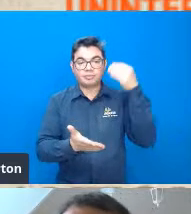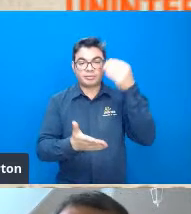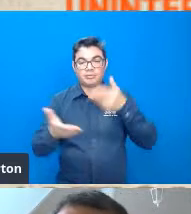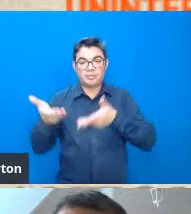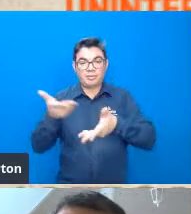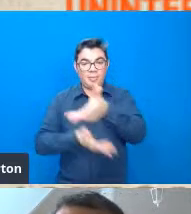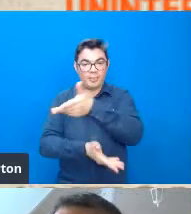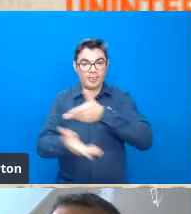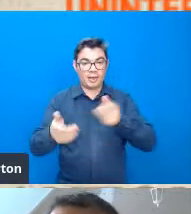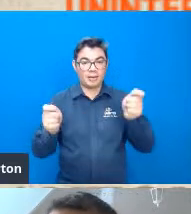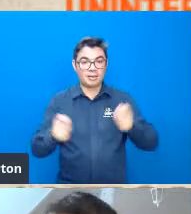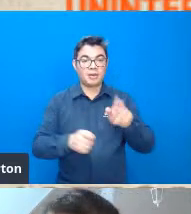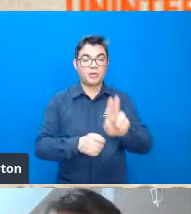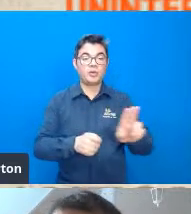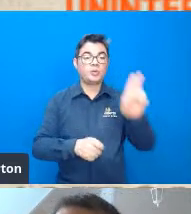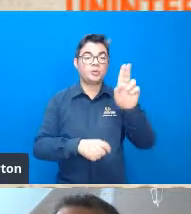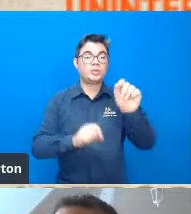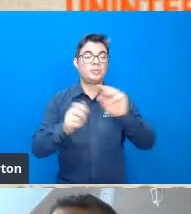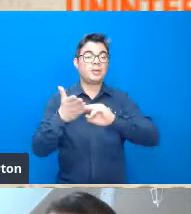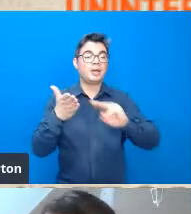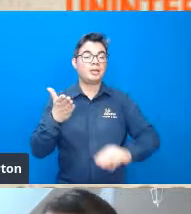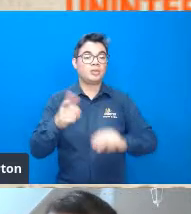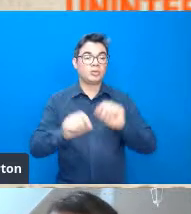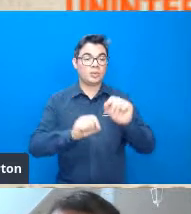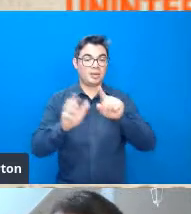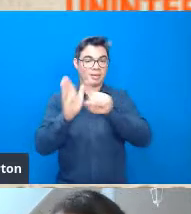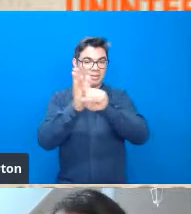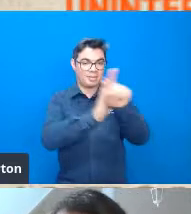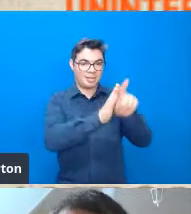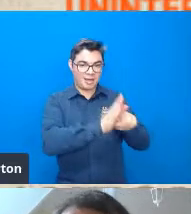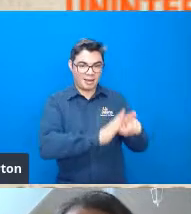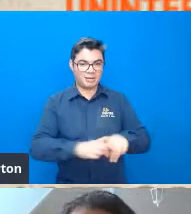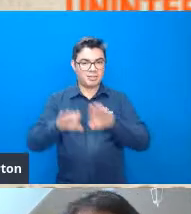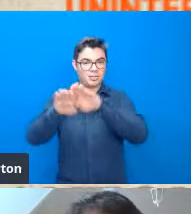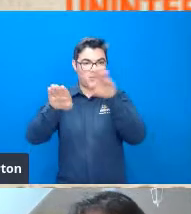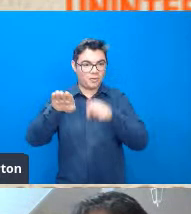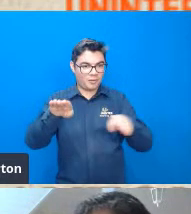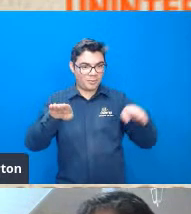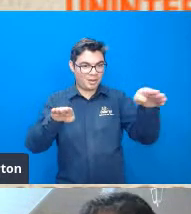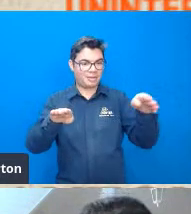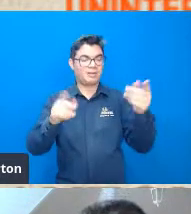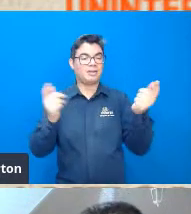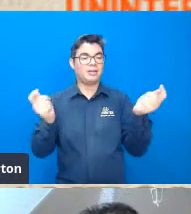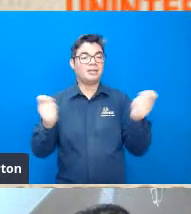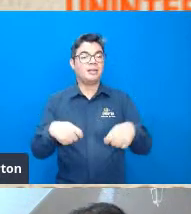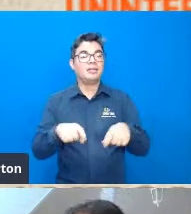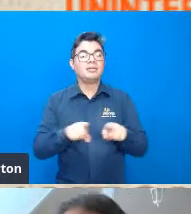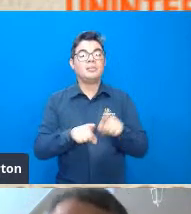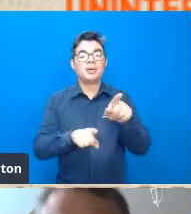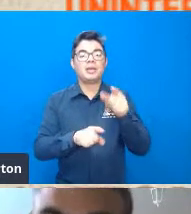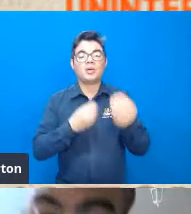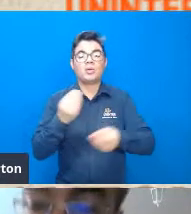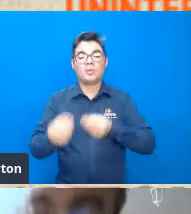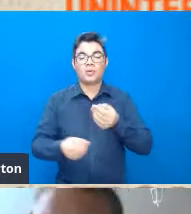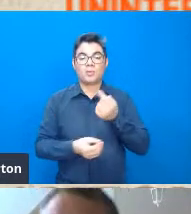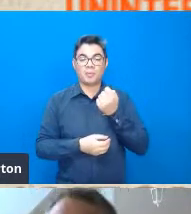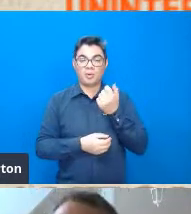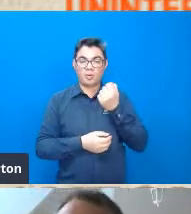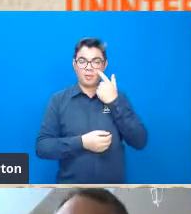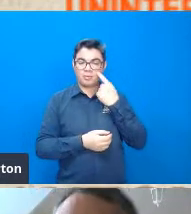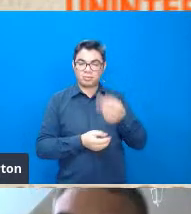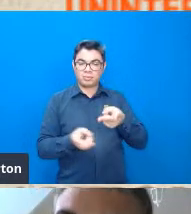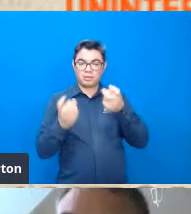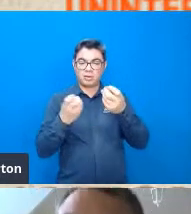sempre utiliza como método análise morfométrica e por que eu mencionava pouco que isso acabou